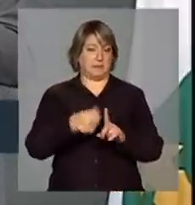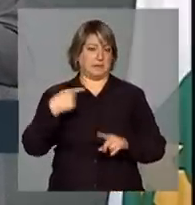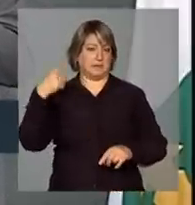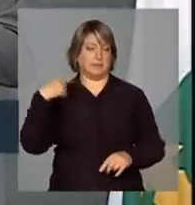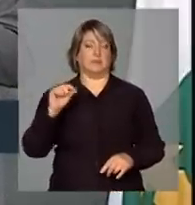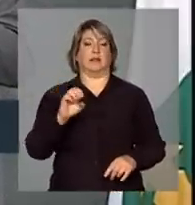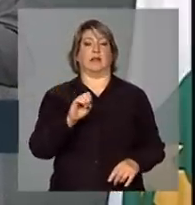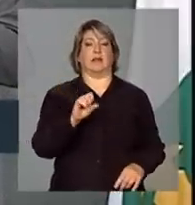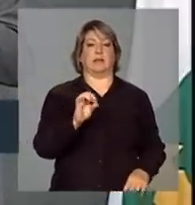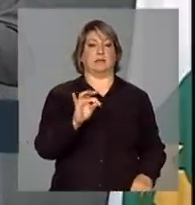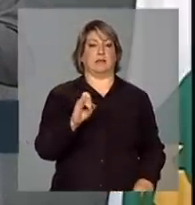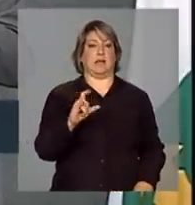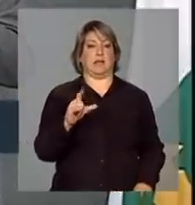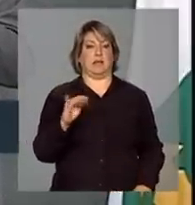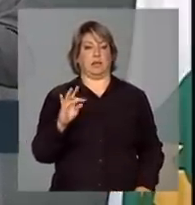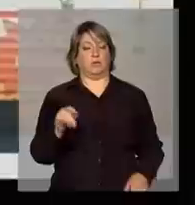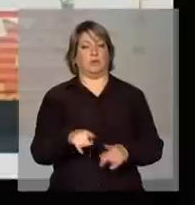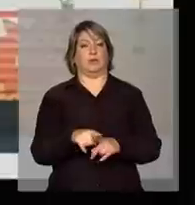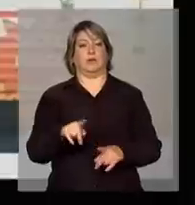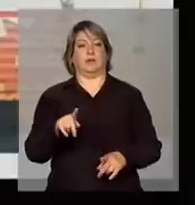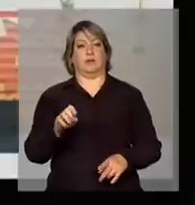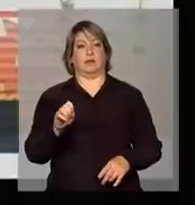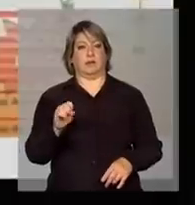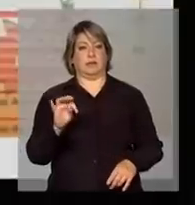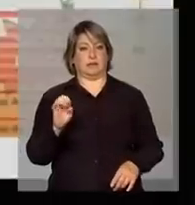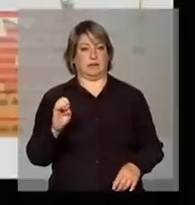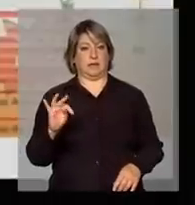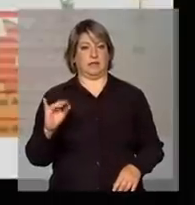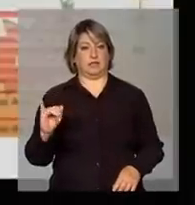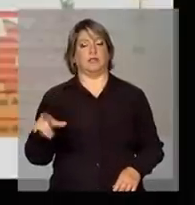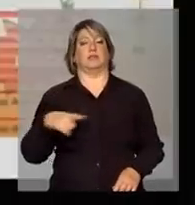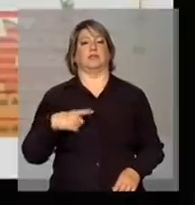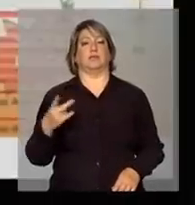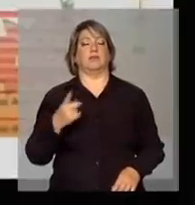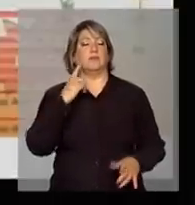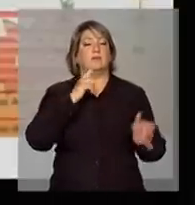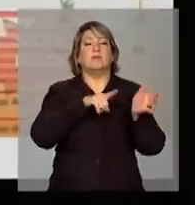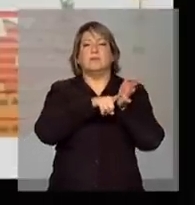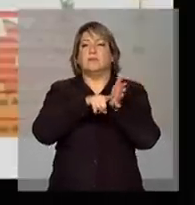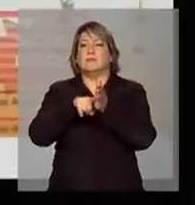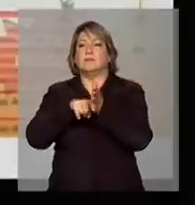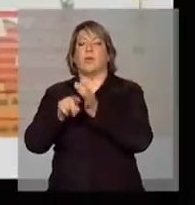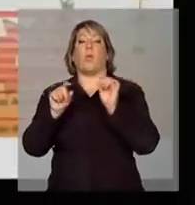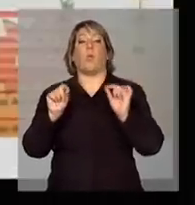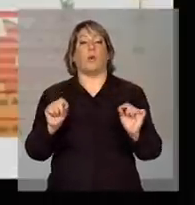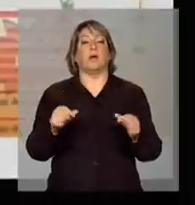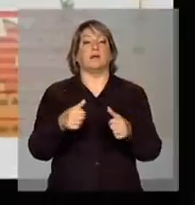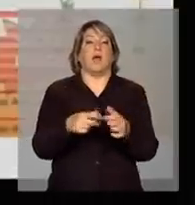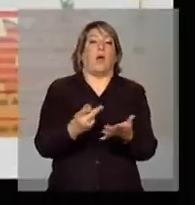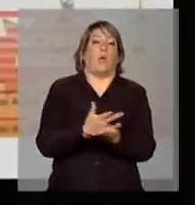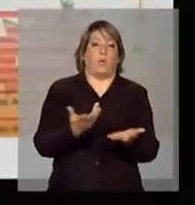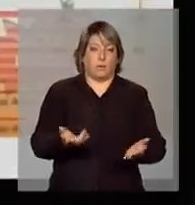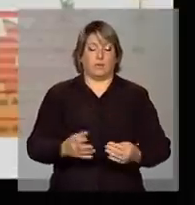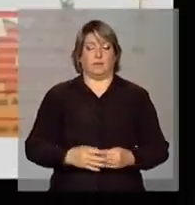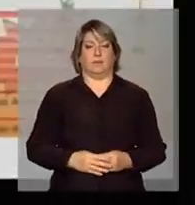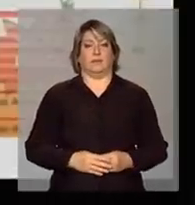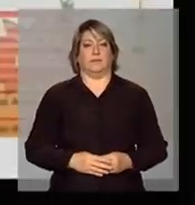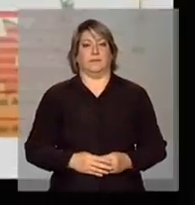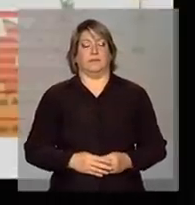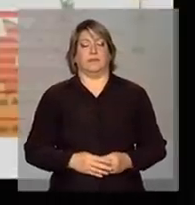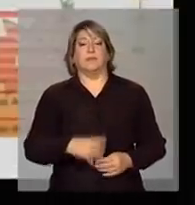Estelito e o Bestet, que fizeram uma avaliação do que vinha acontecendo. Interessante dizer que